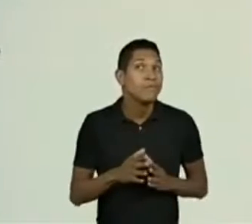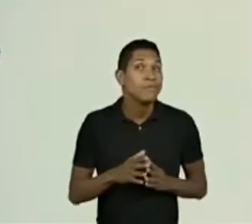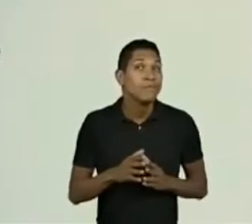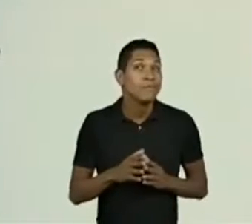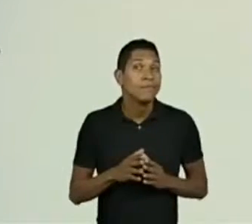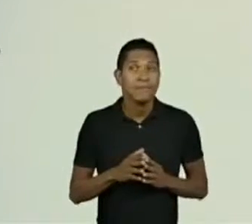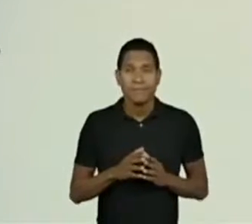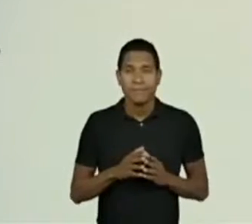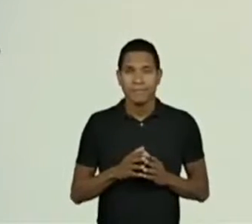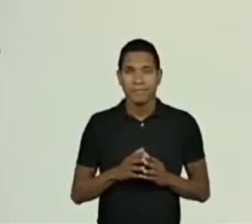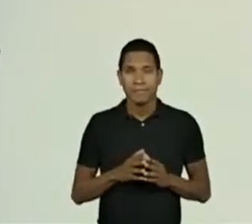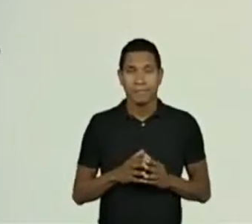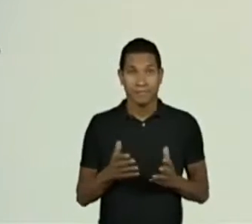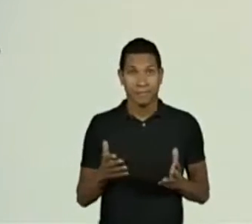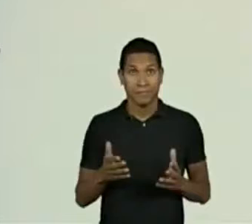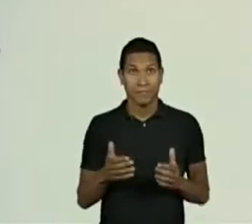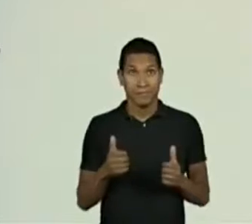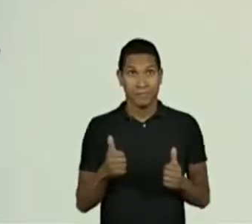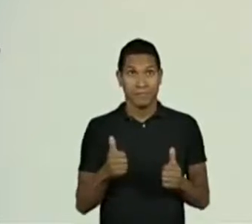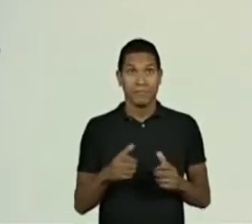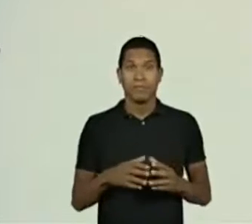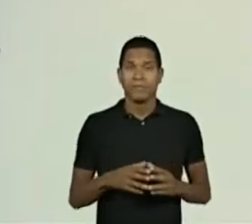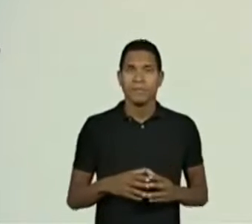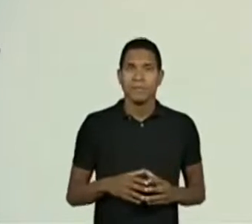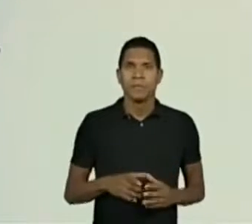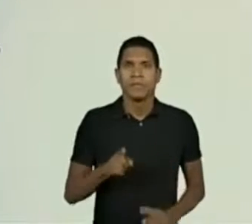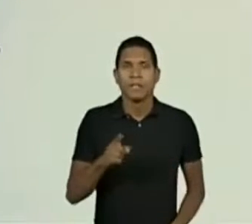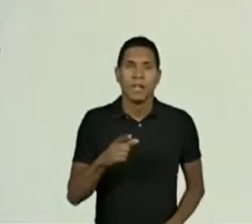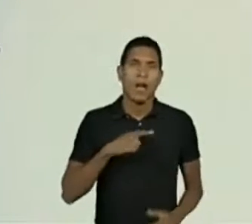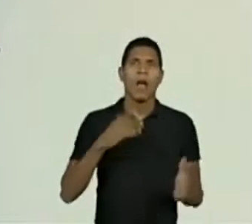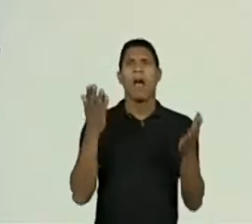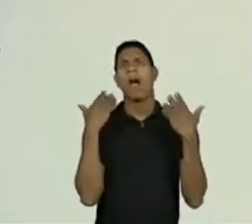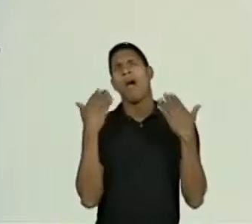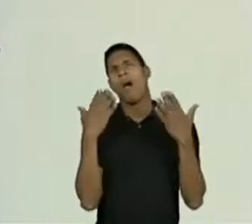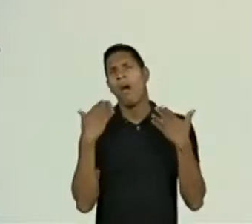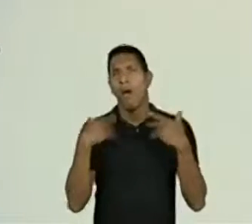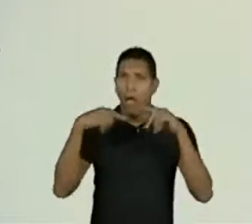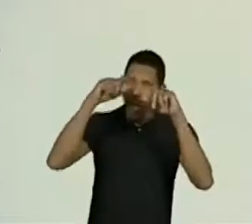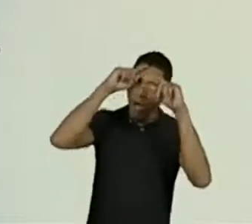Vamos completar. Isso, estão apontando a temperatura. Ela sentia muito calor.